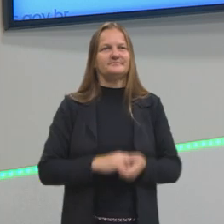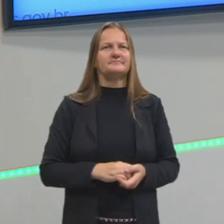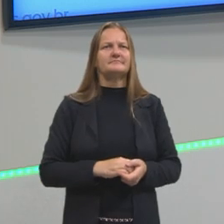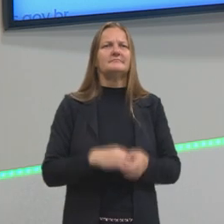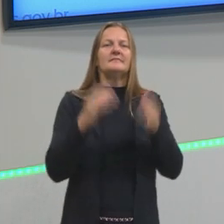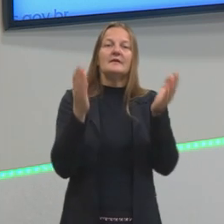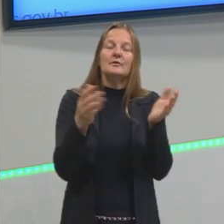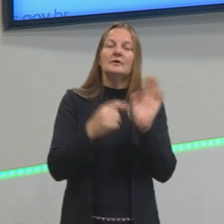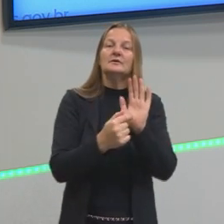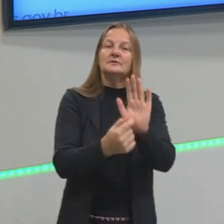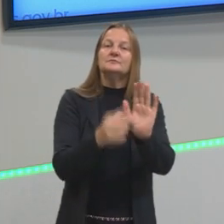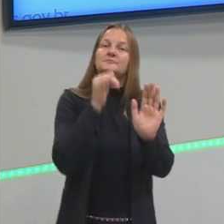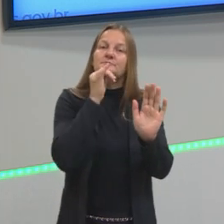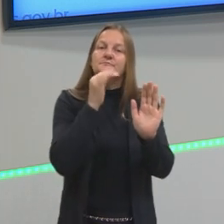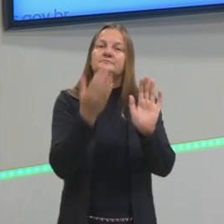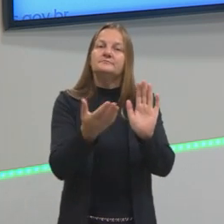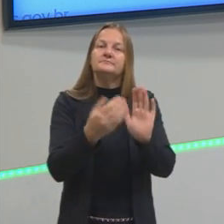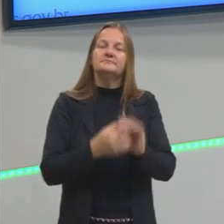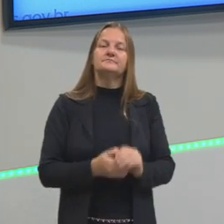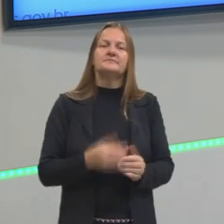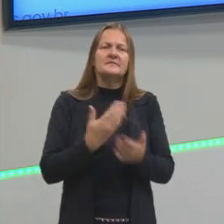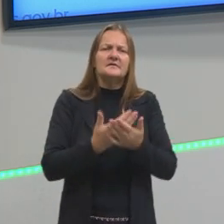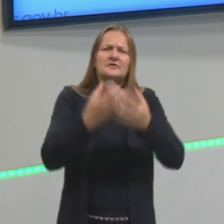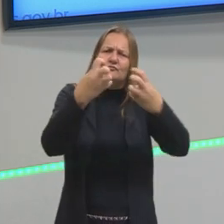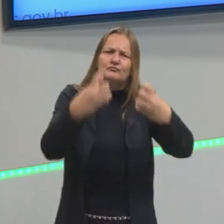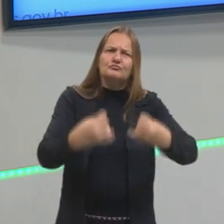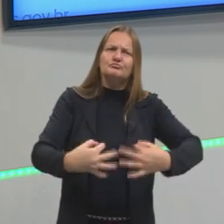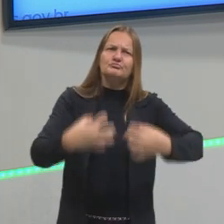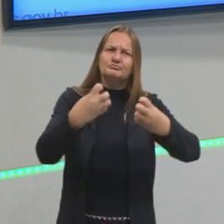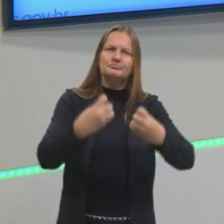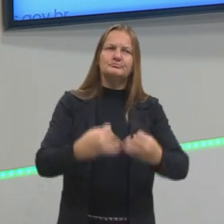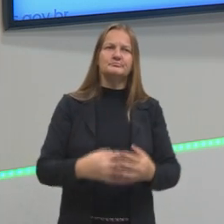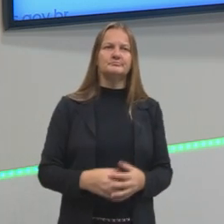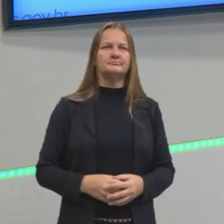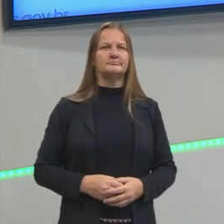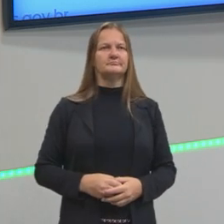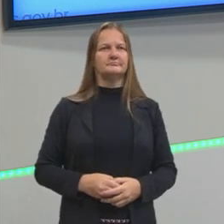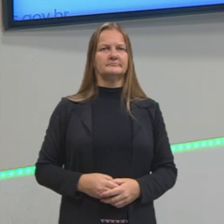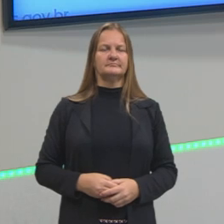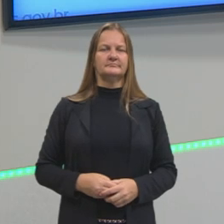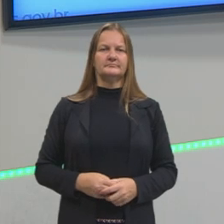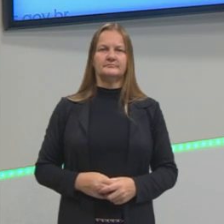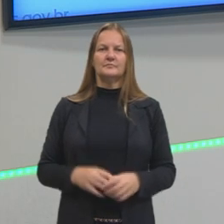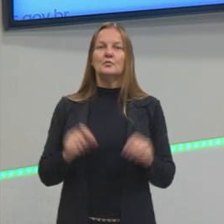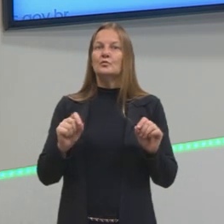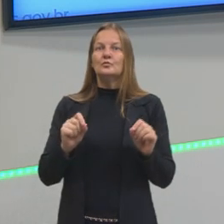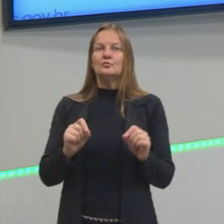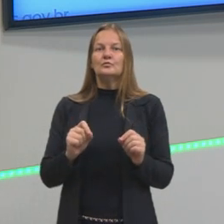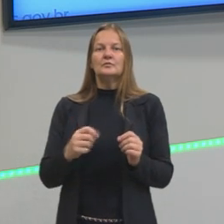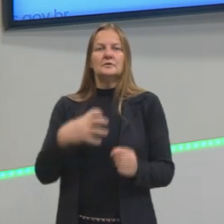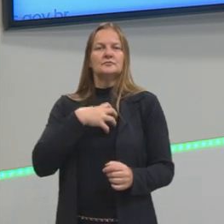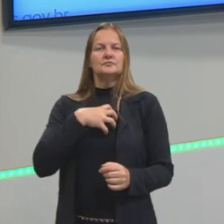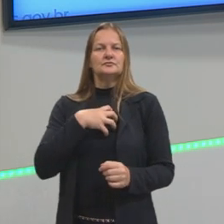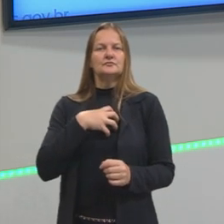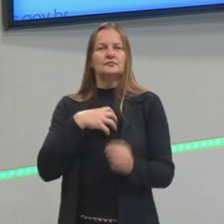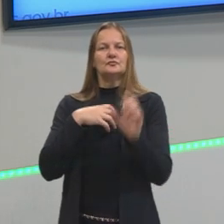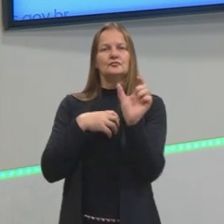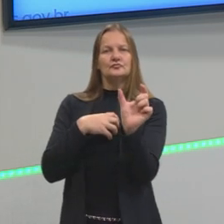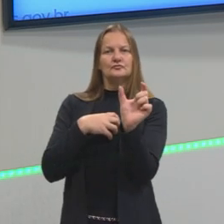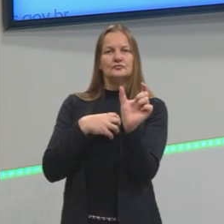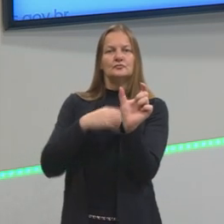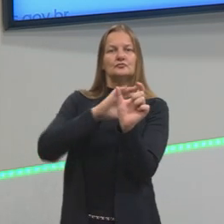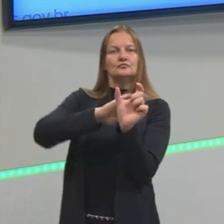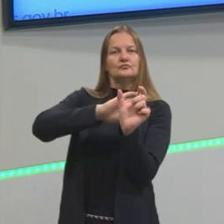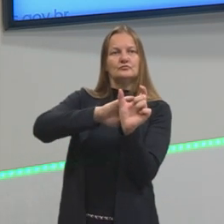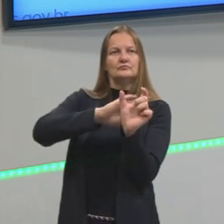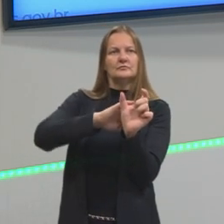pode trazer para especificar, para esclarecer para vocês o que é um sentido conotativo ou quando